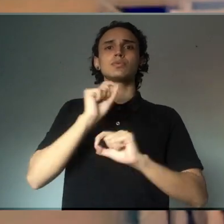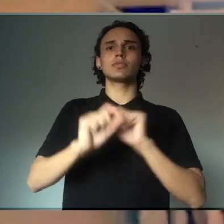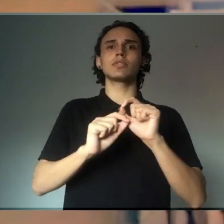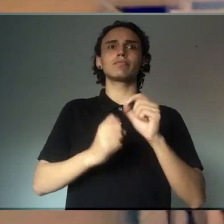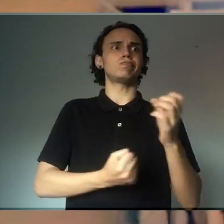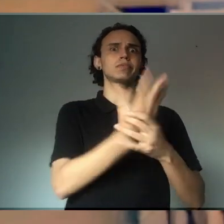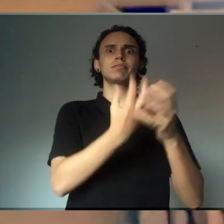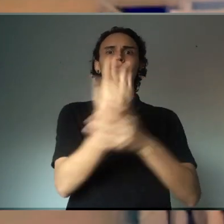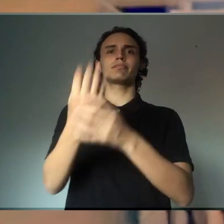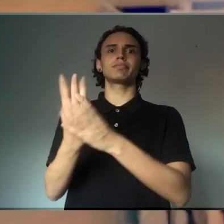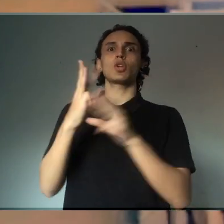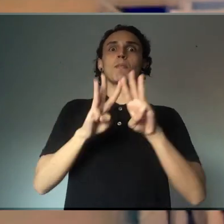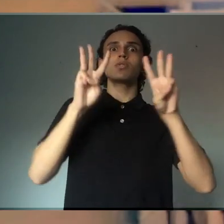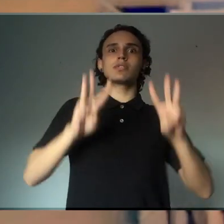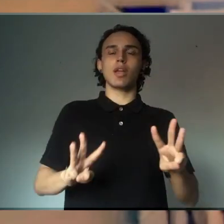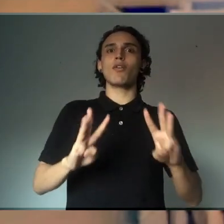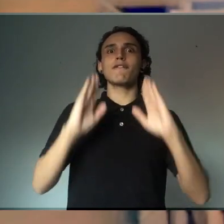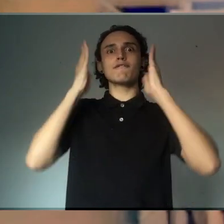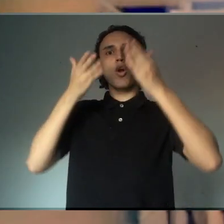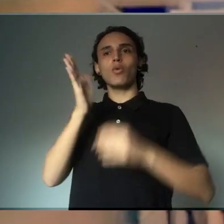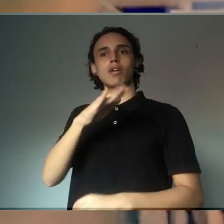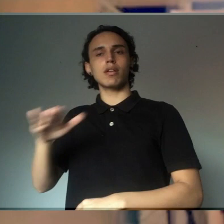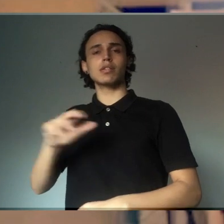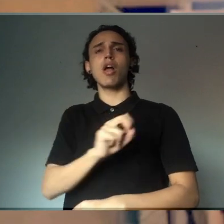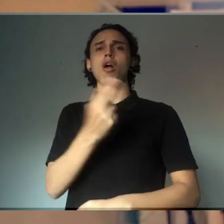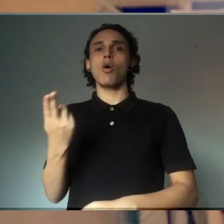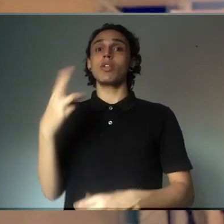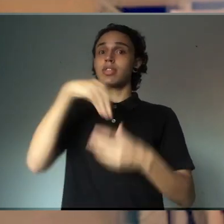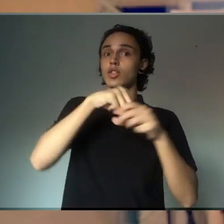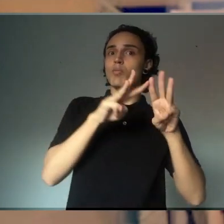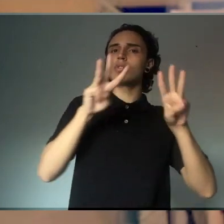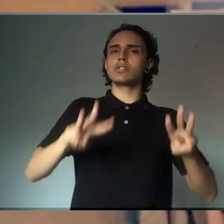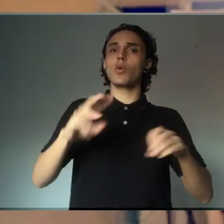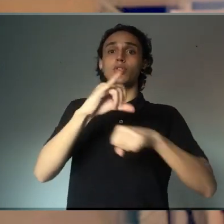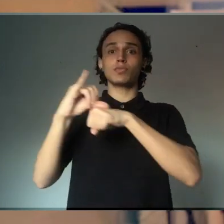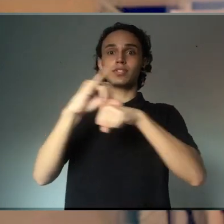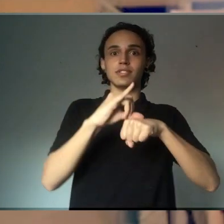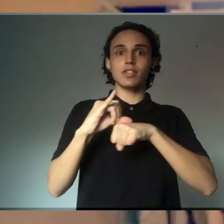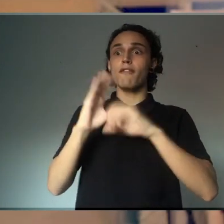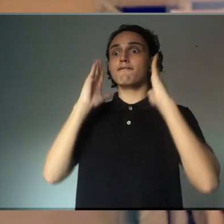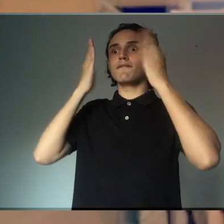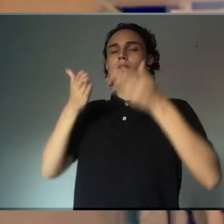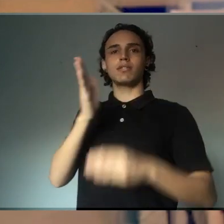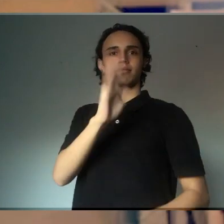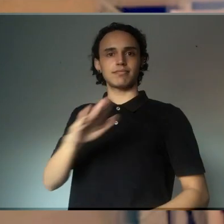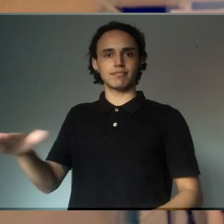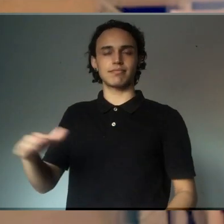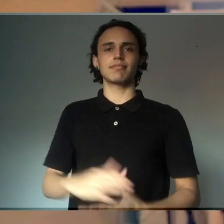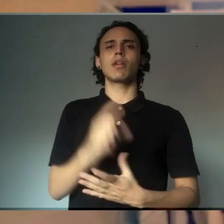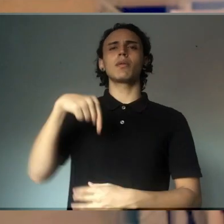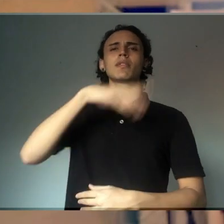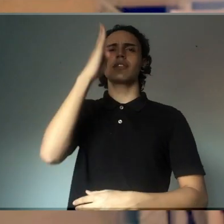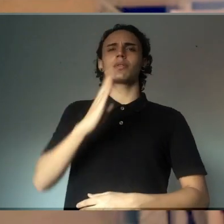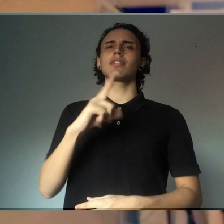museus voltados para crianças ou de exposições dentro de museus que têm um foco na criança. A gente tem, por exemplo, aqui